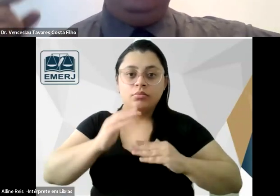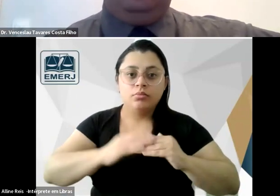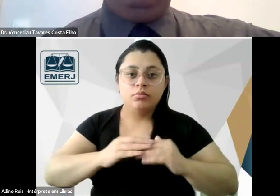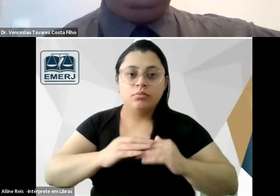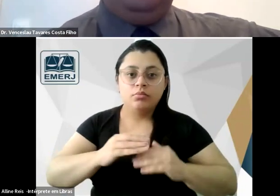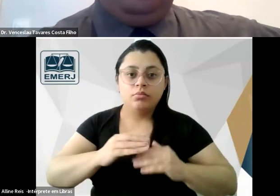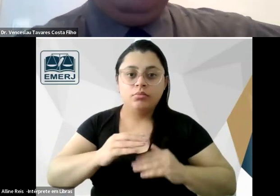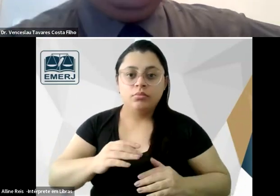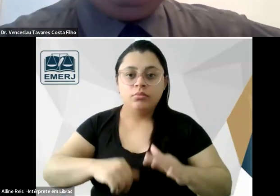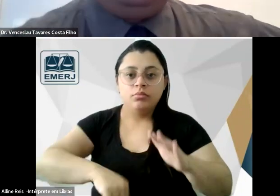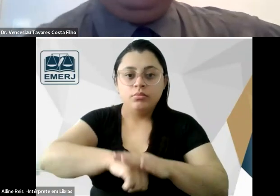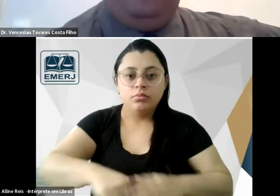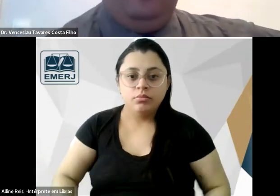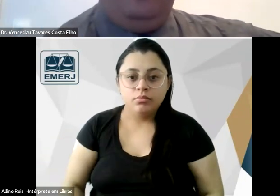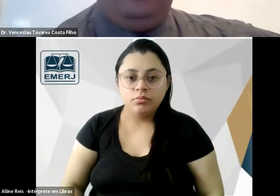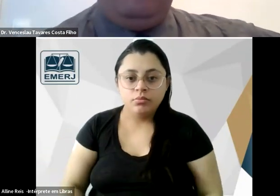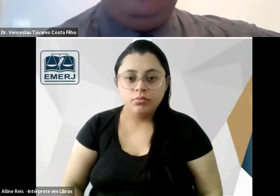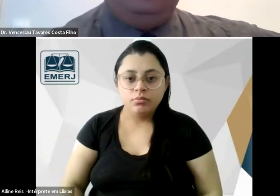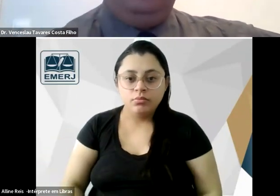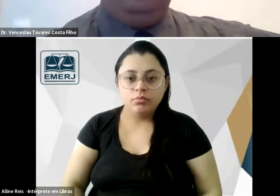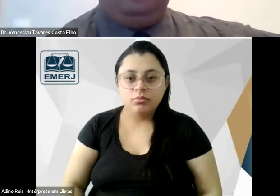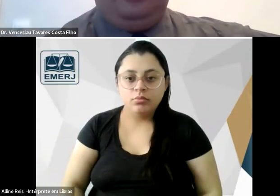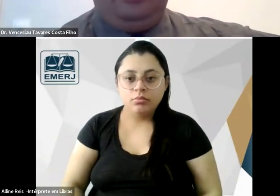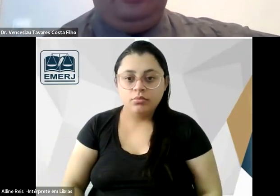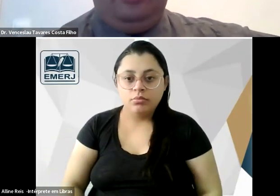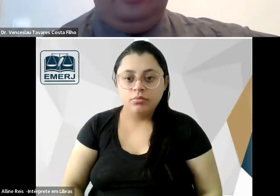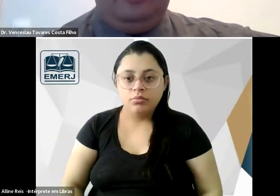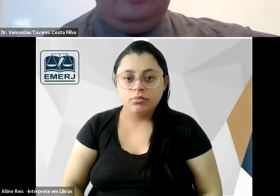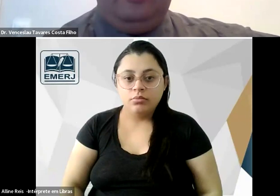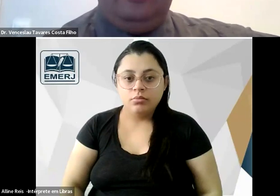que é a visão lombrosiana que vai ser refutada por Tobir lá em menores e loucos